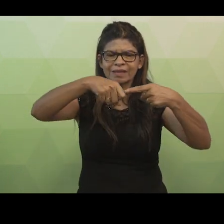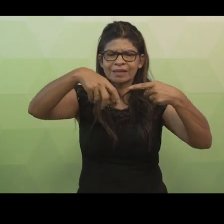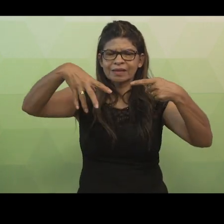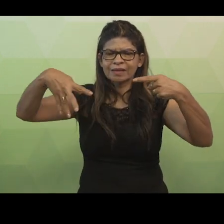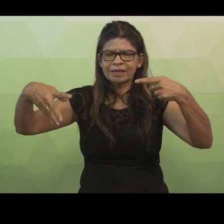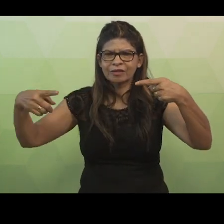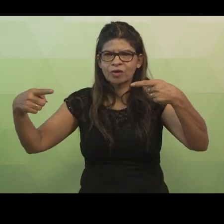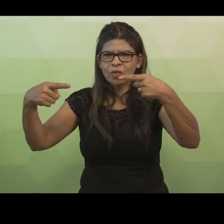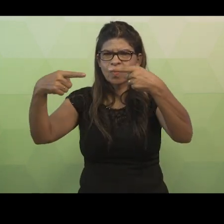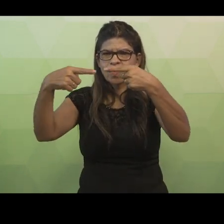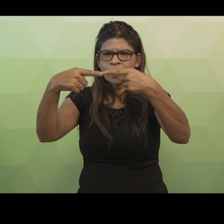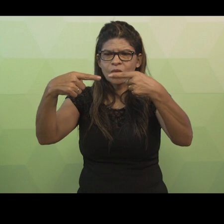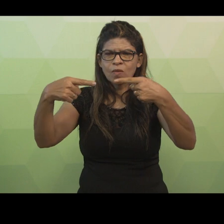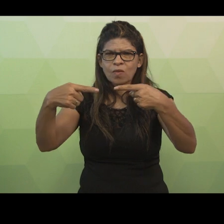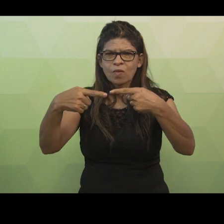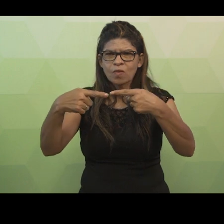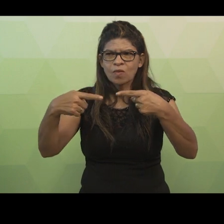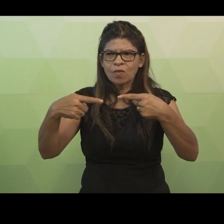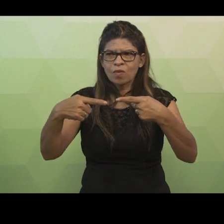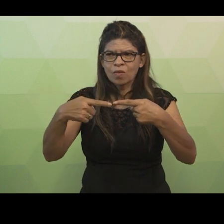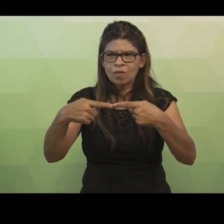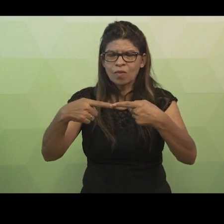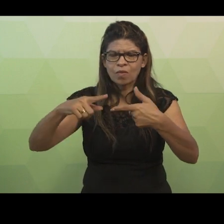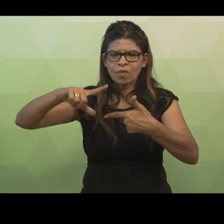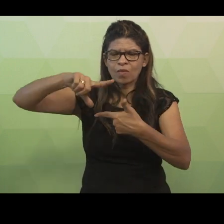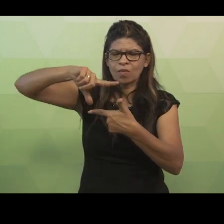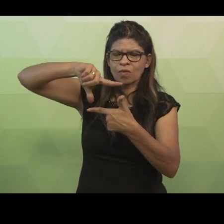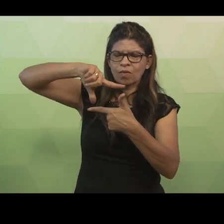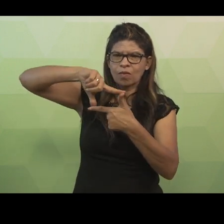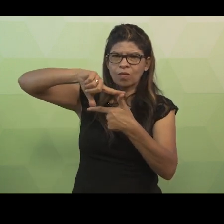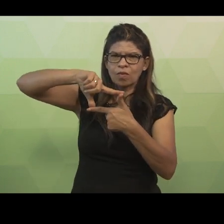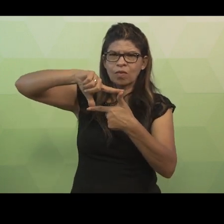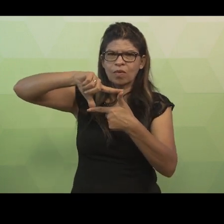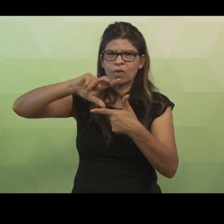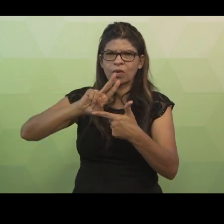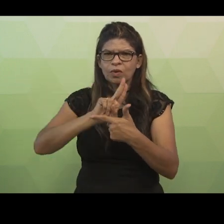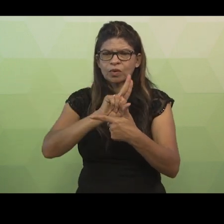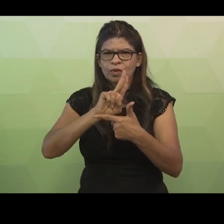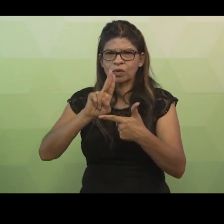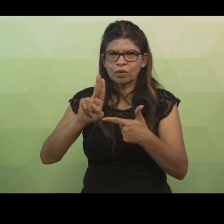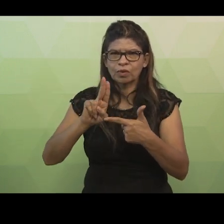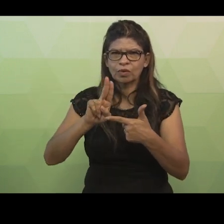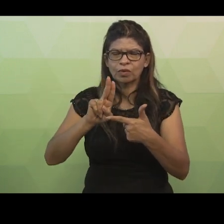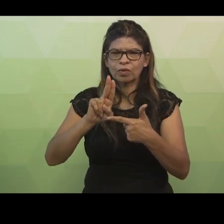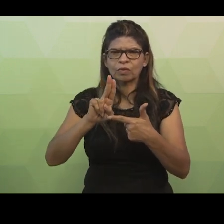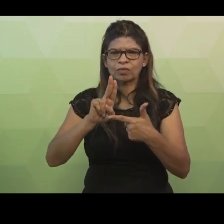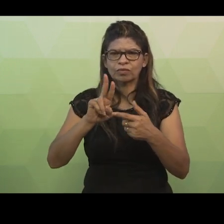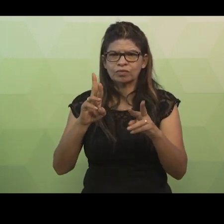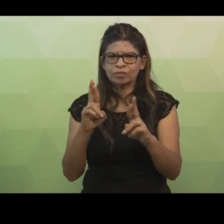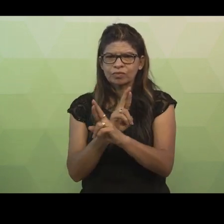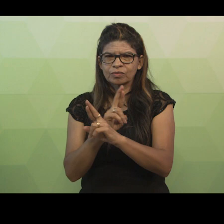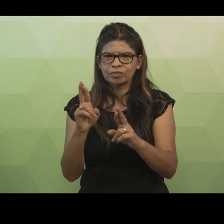as entidades e um losango no meio, que deverá possuir o nome deste relacionamento em seu interior.